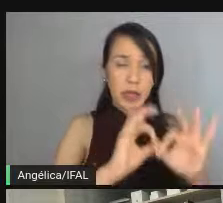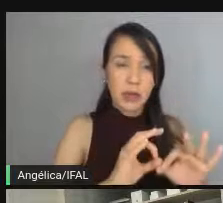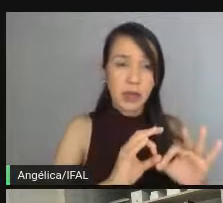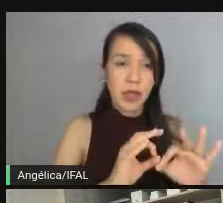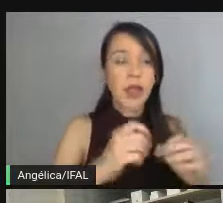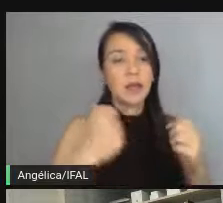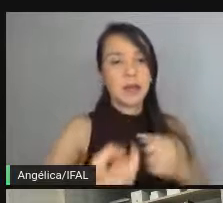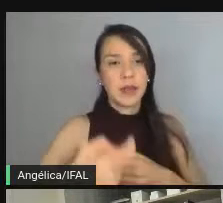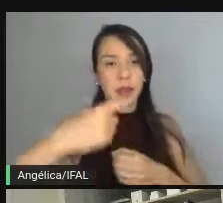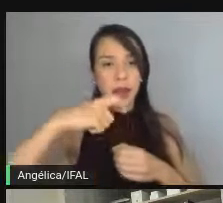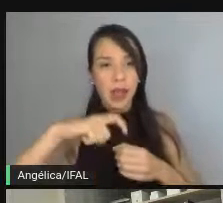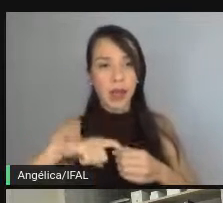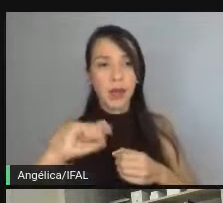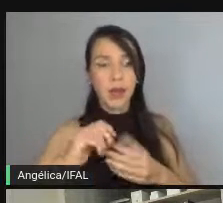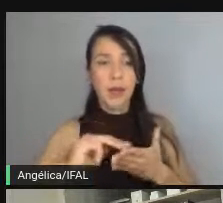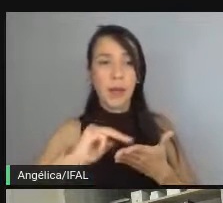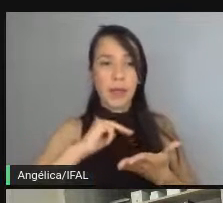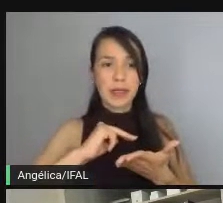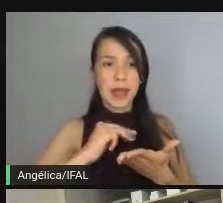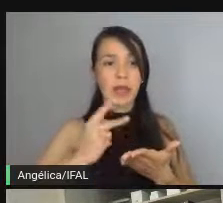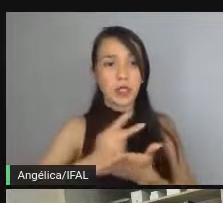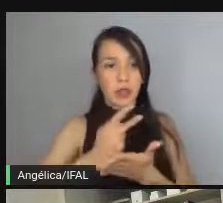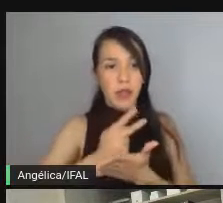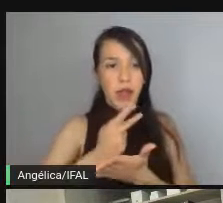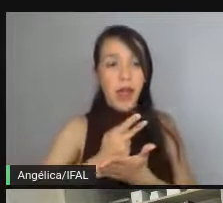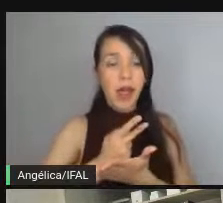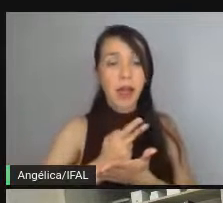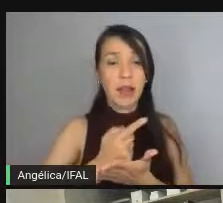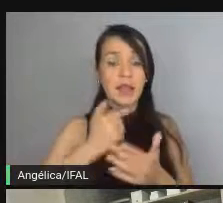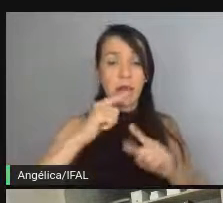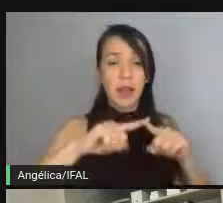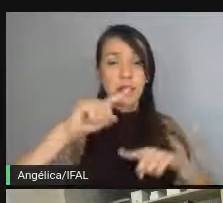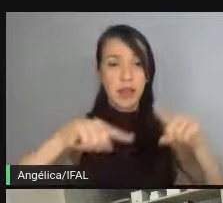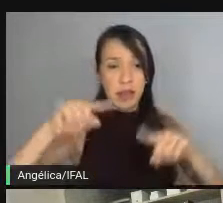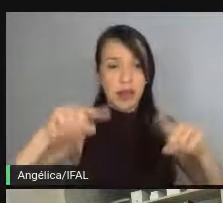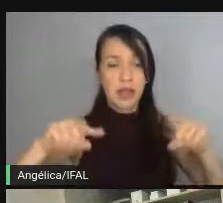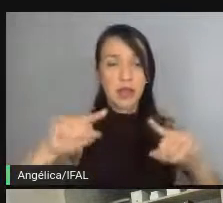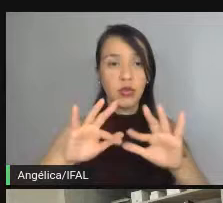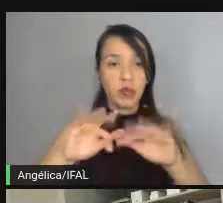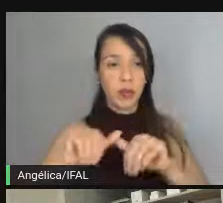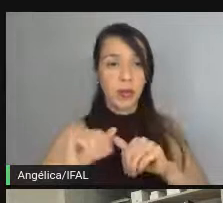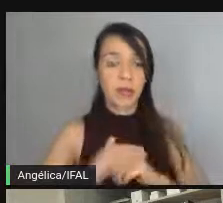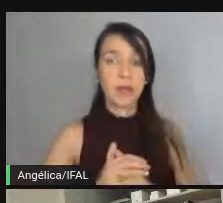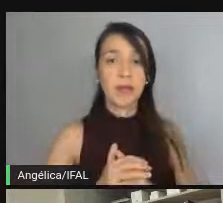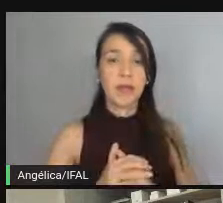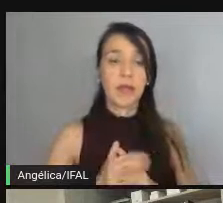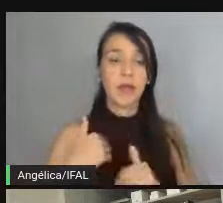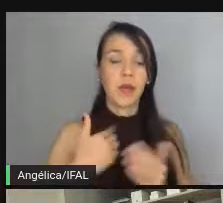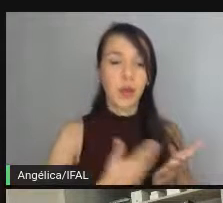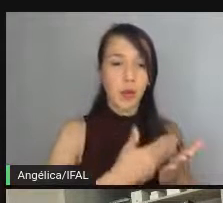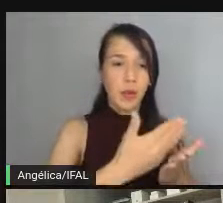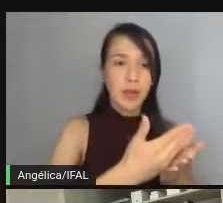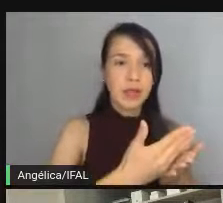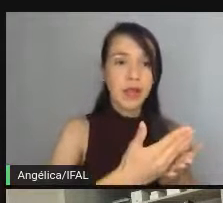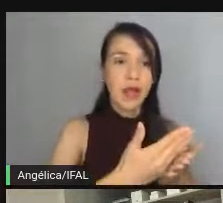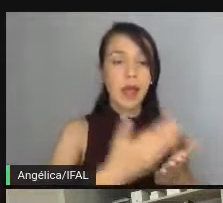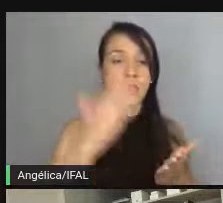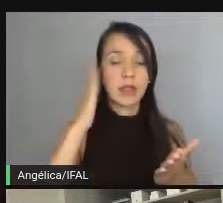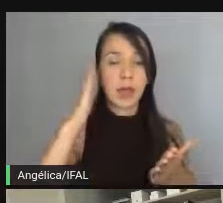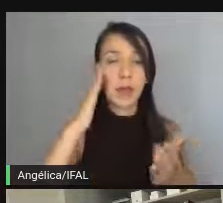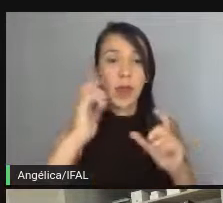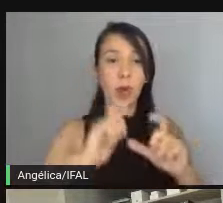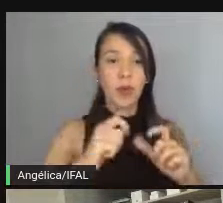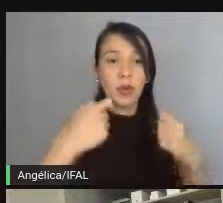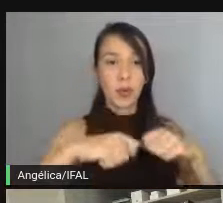tem que me retornar uma mensagem de erro. Então, são essas variações do resultado final. Eu começar pelo topo, sabendo